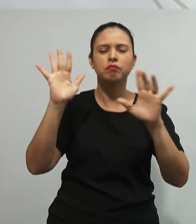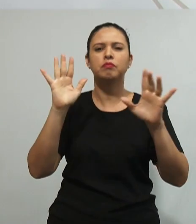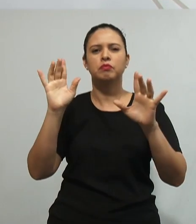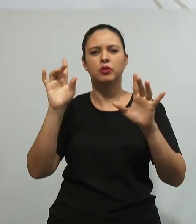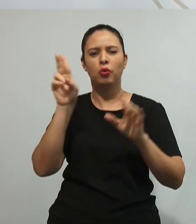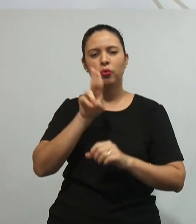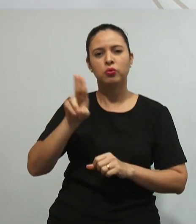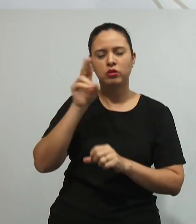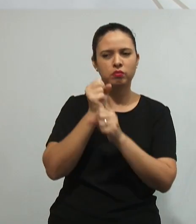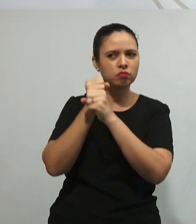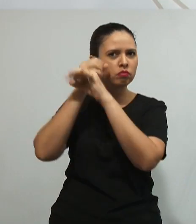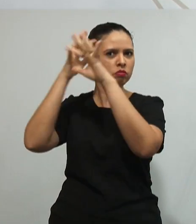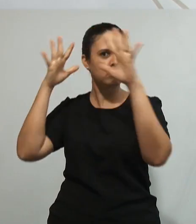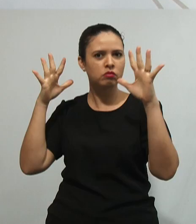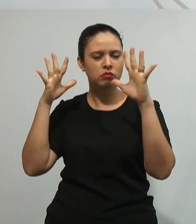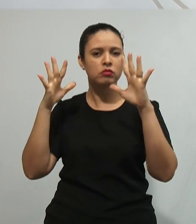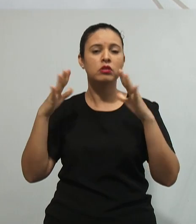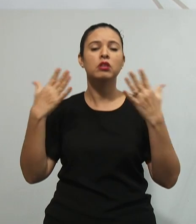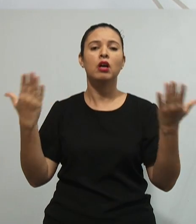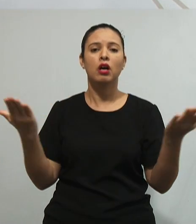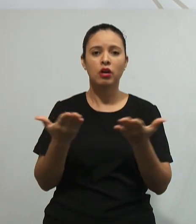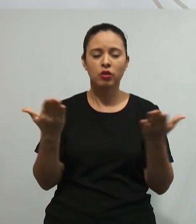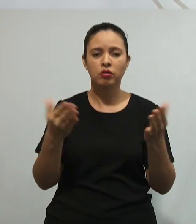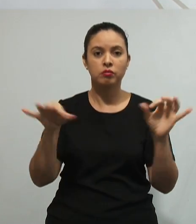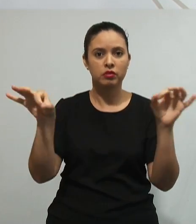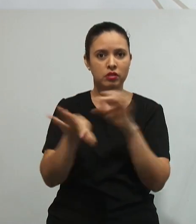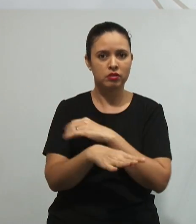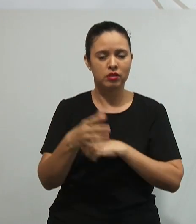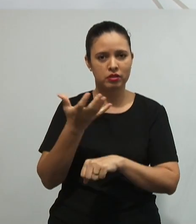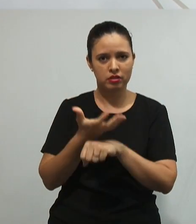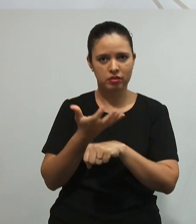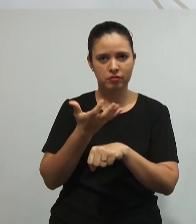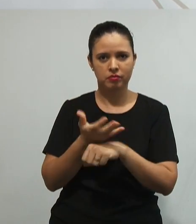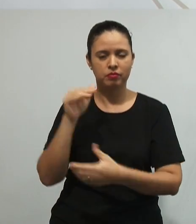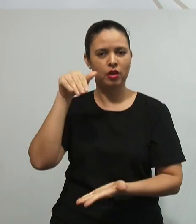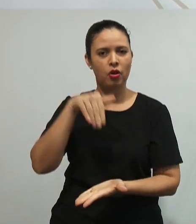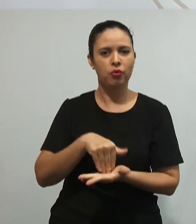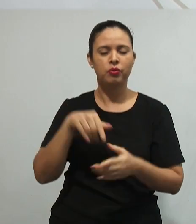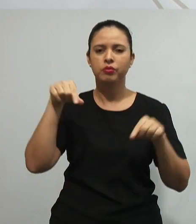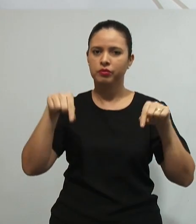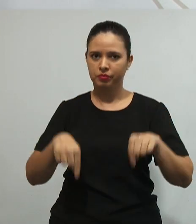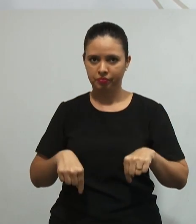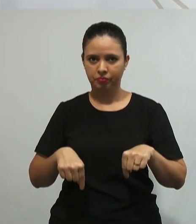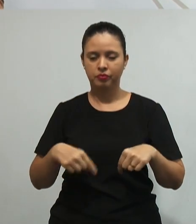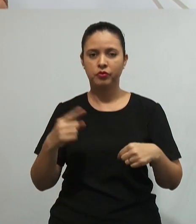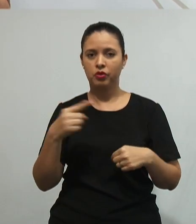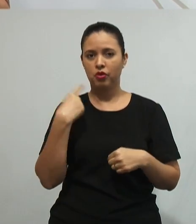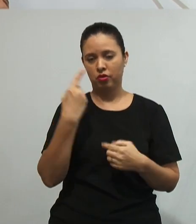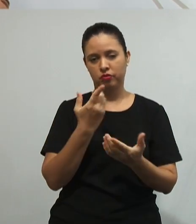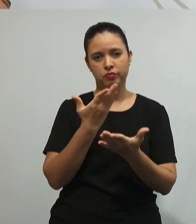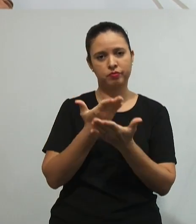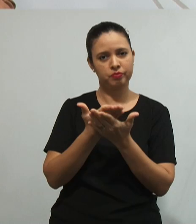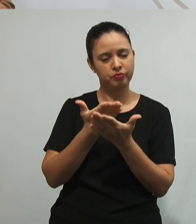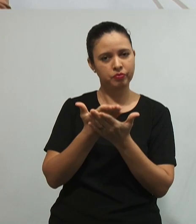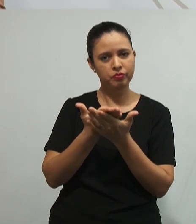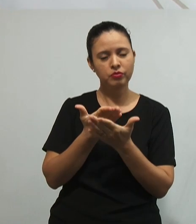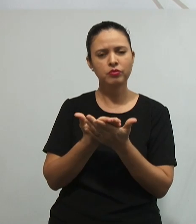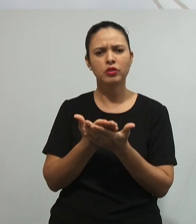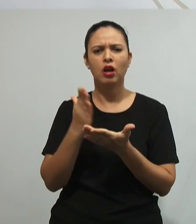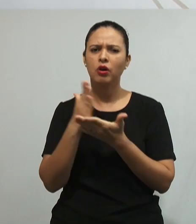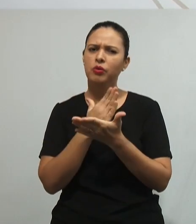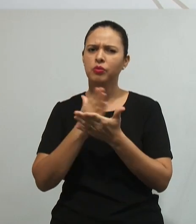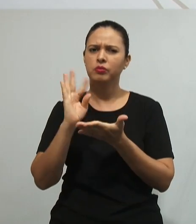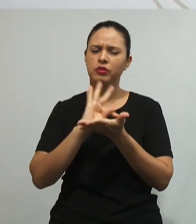aula. Não é mesmo? E para encerrar a disciplina, nesta última unidade, nós vamos falar sobre algumas tendências muito